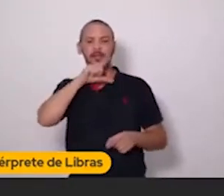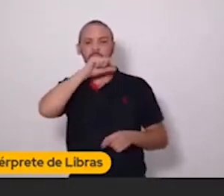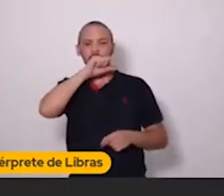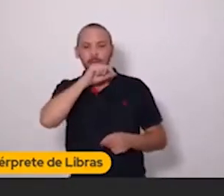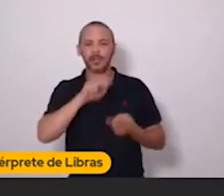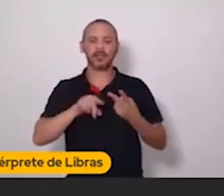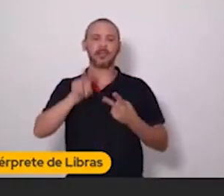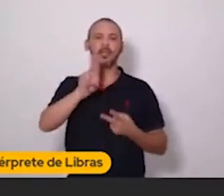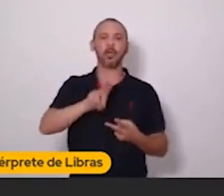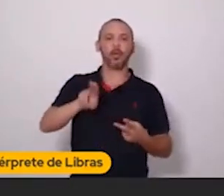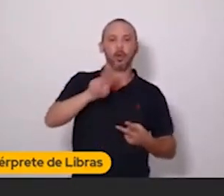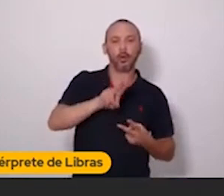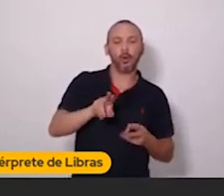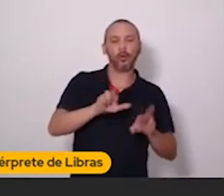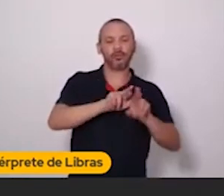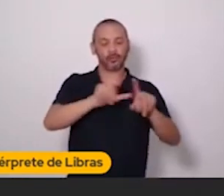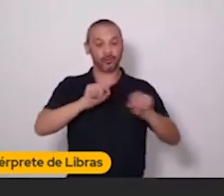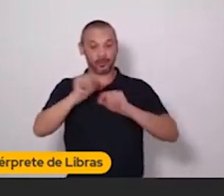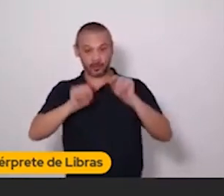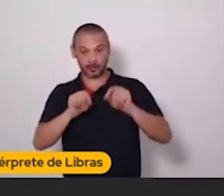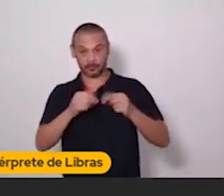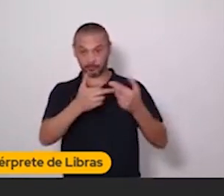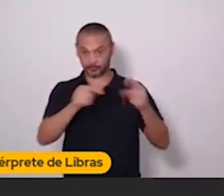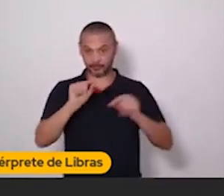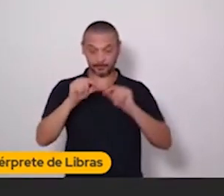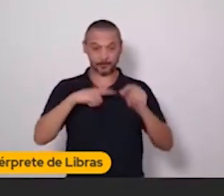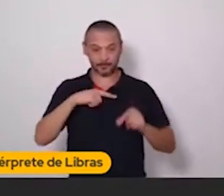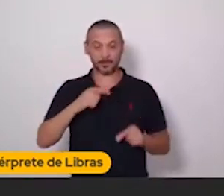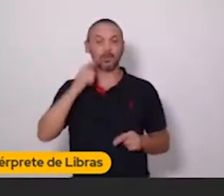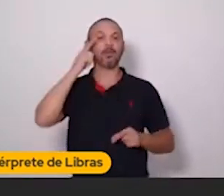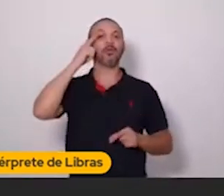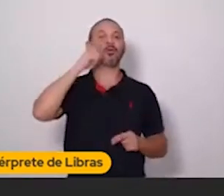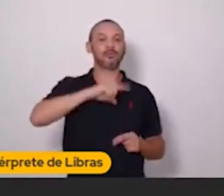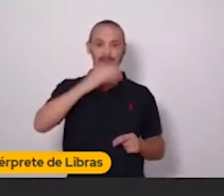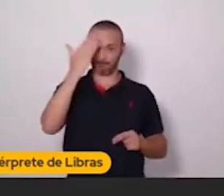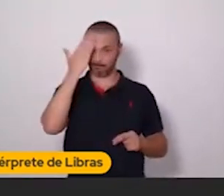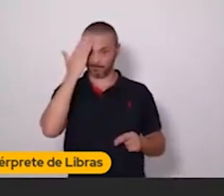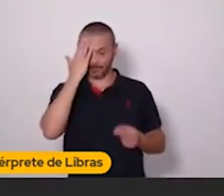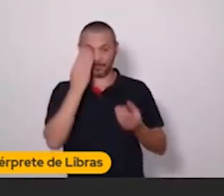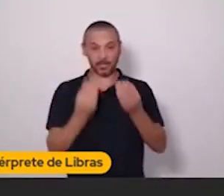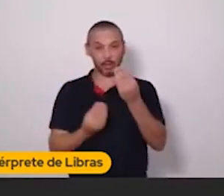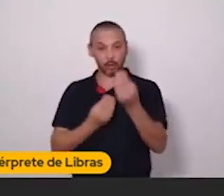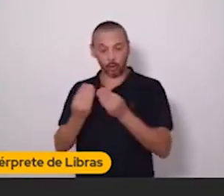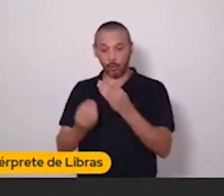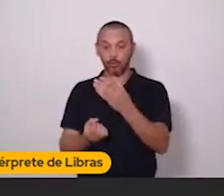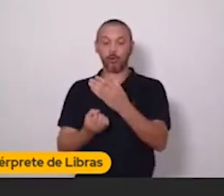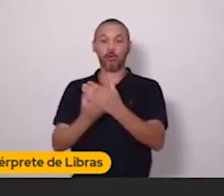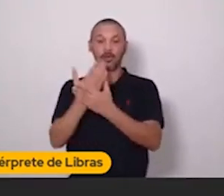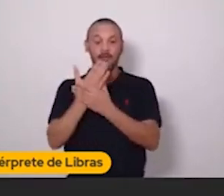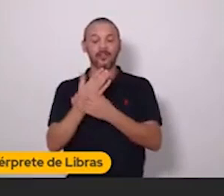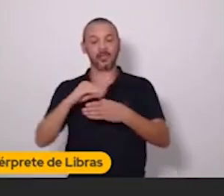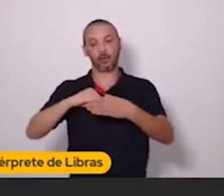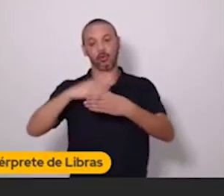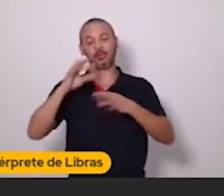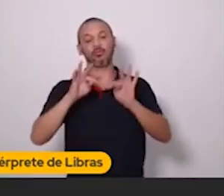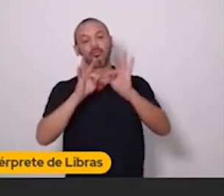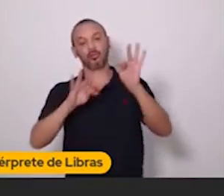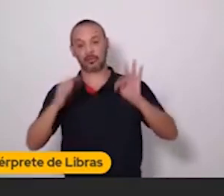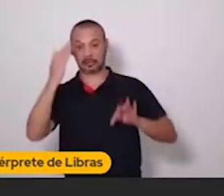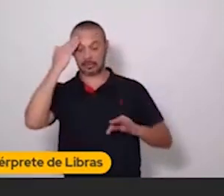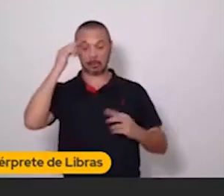muito o TikTok. E tal. Esse tipo de coisa. Você vai conseguir saber se criar conteúdo no TikTok. É uma boa, entendeu?